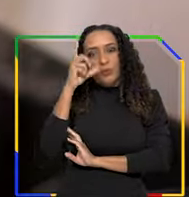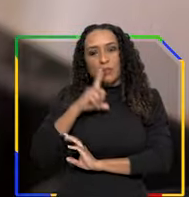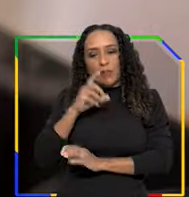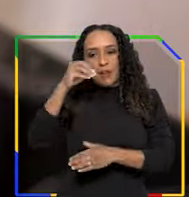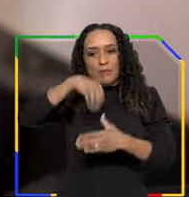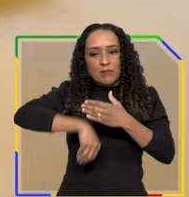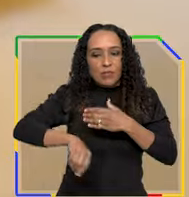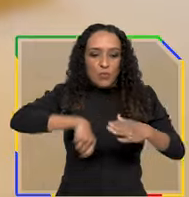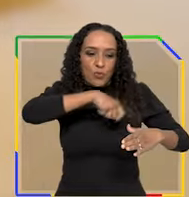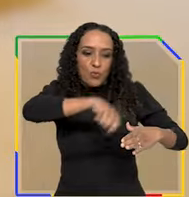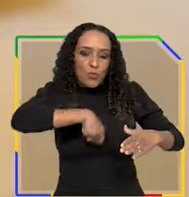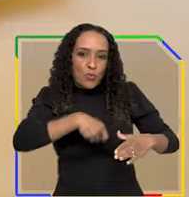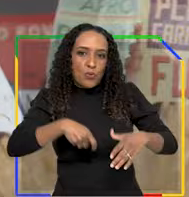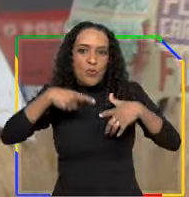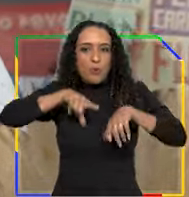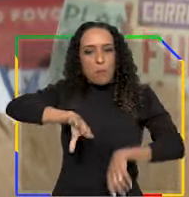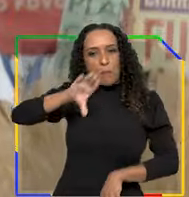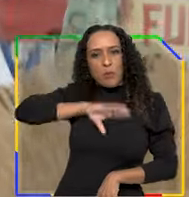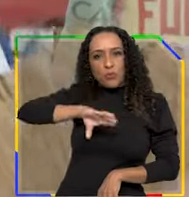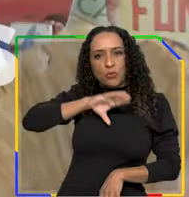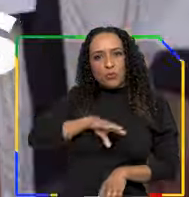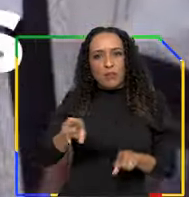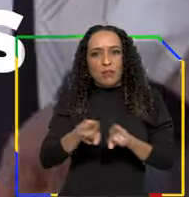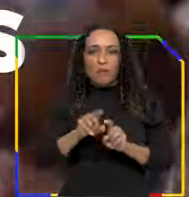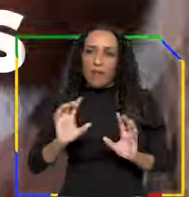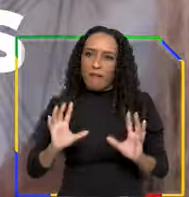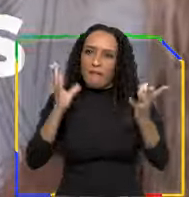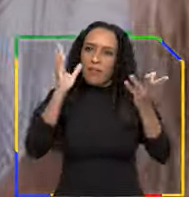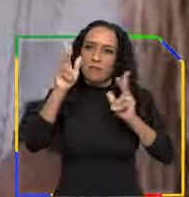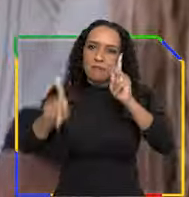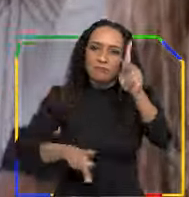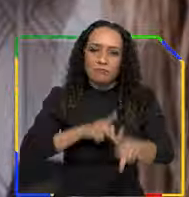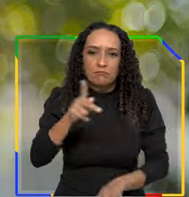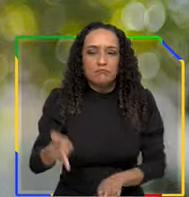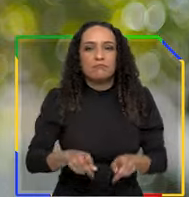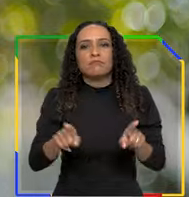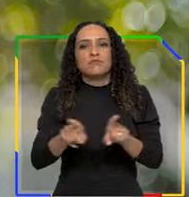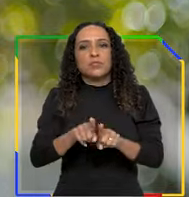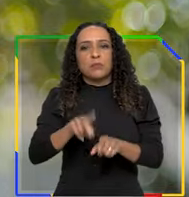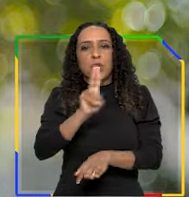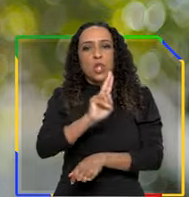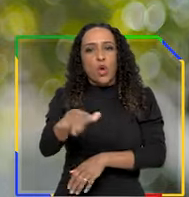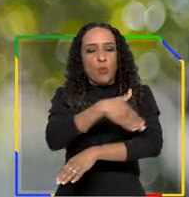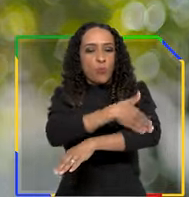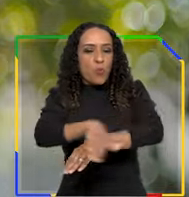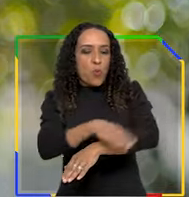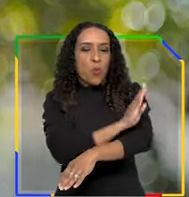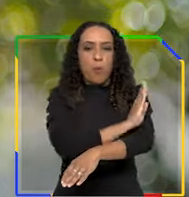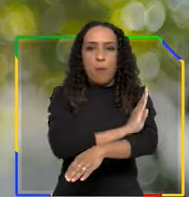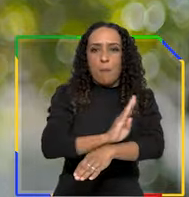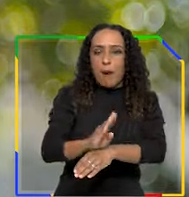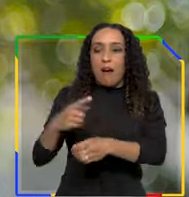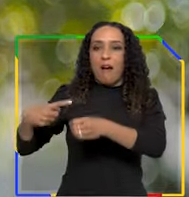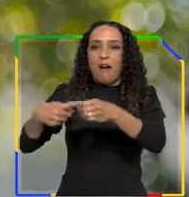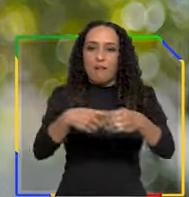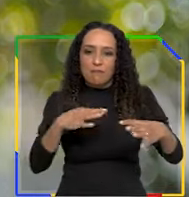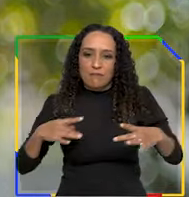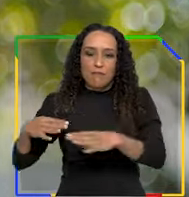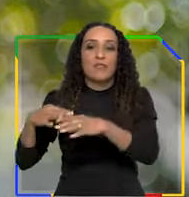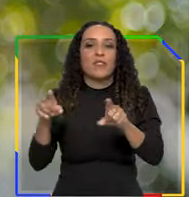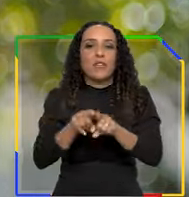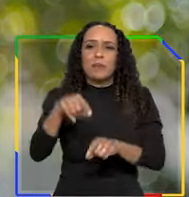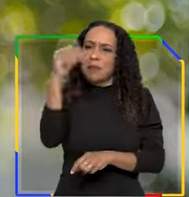está na culinária, na língua portuguesa, em festas populares, em nomes de ruas, bairros e